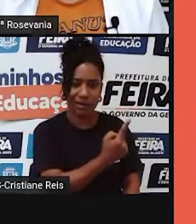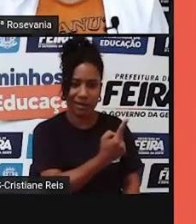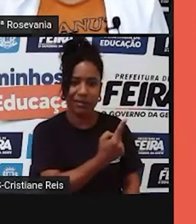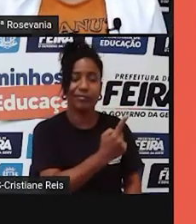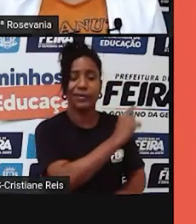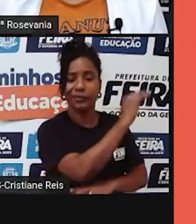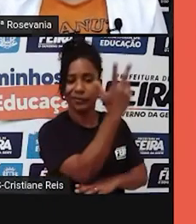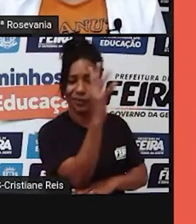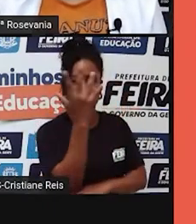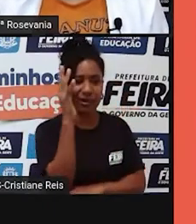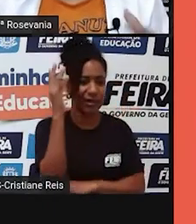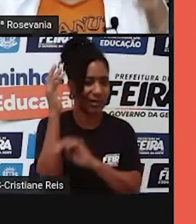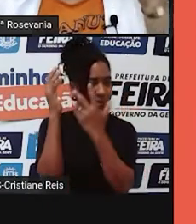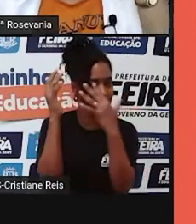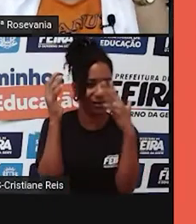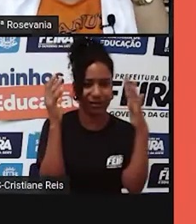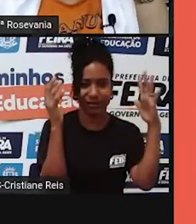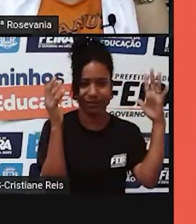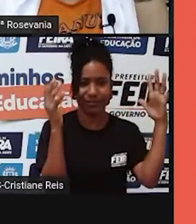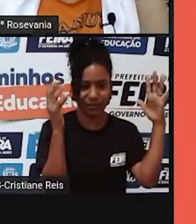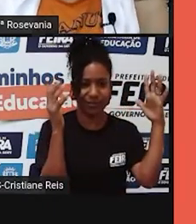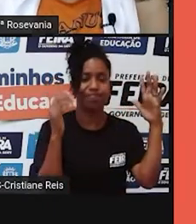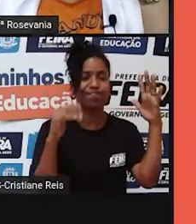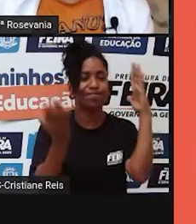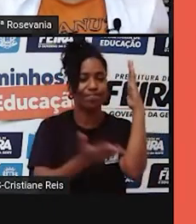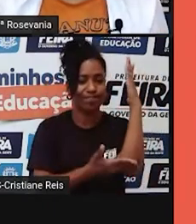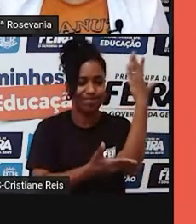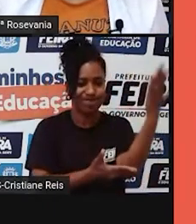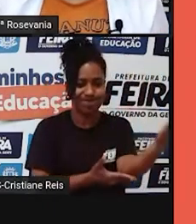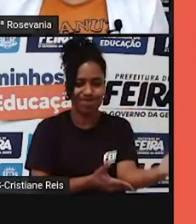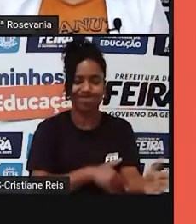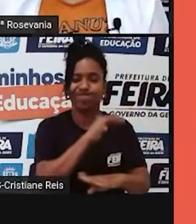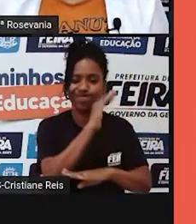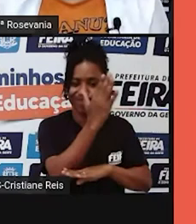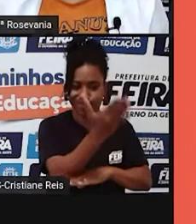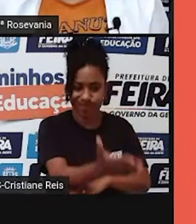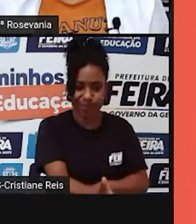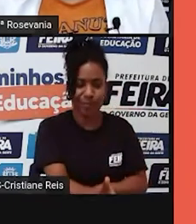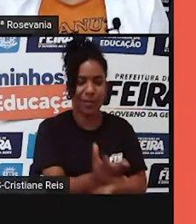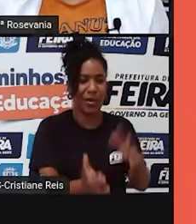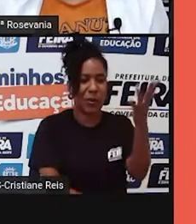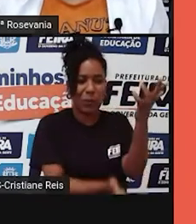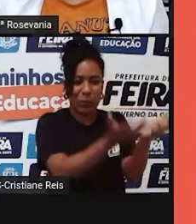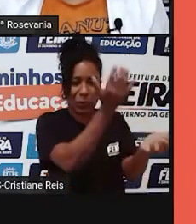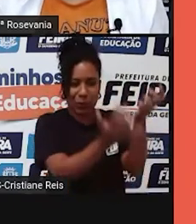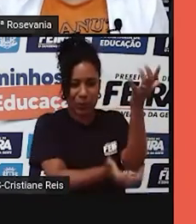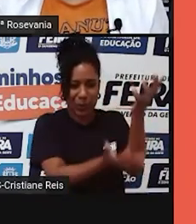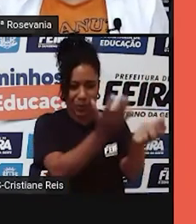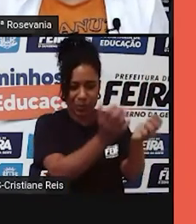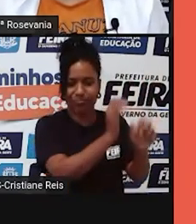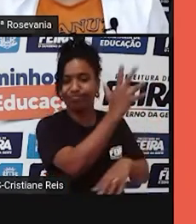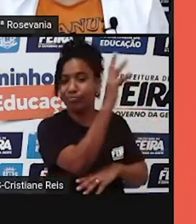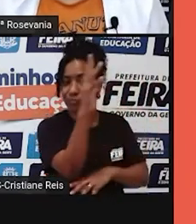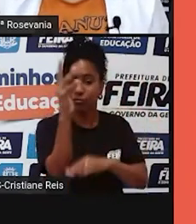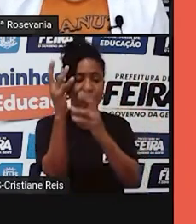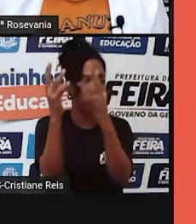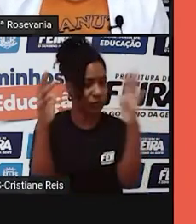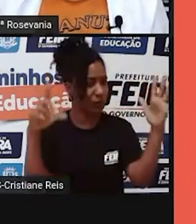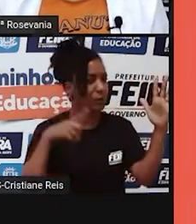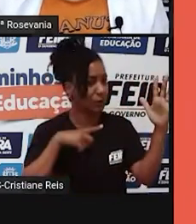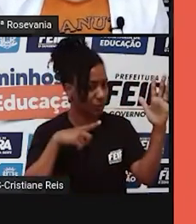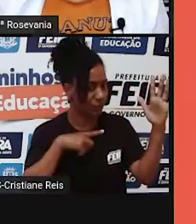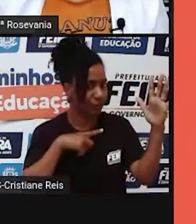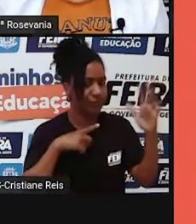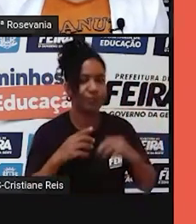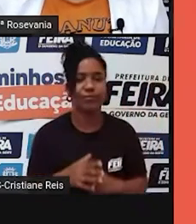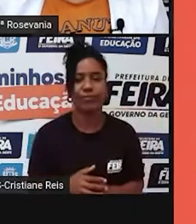floresta, que, infelizmente, né, agora também está sofrendo muita ação humana, mas ainda assim é uma grande área de floresta. Ela